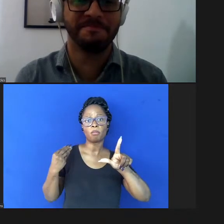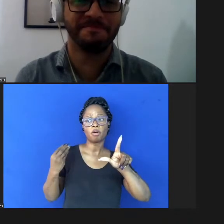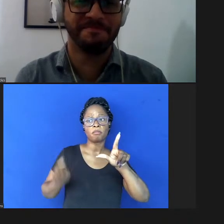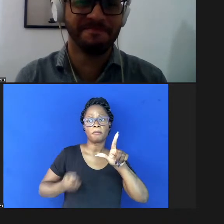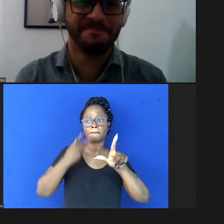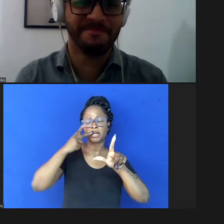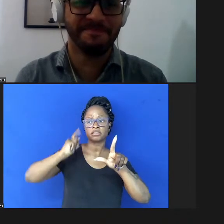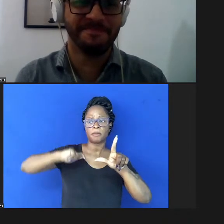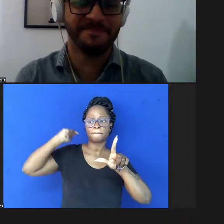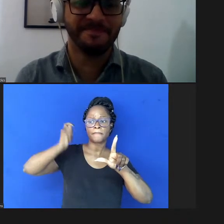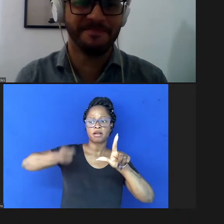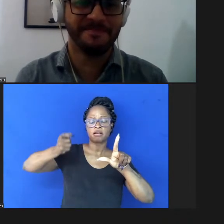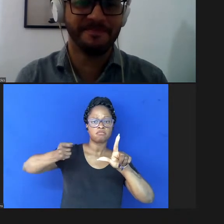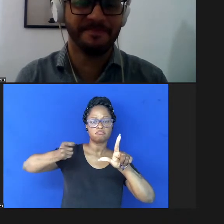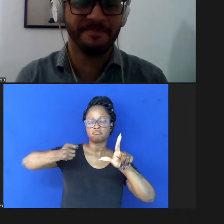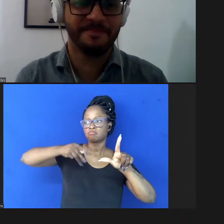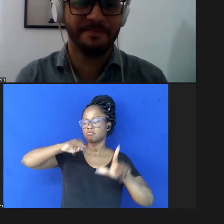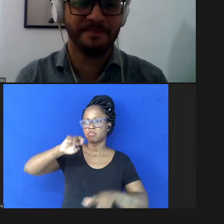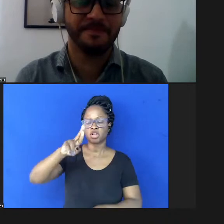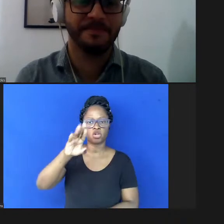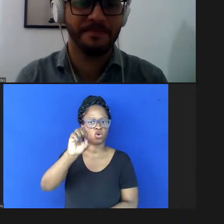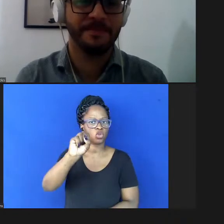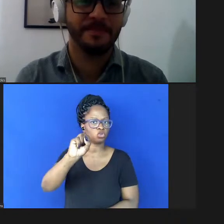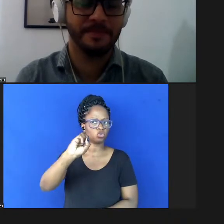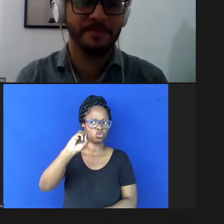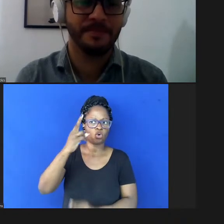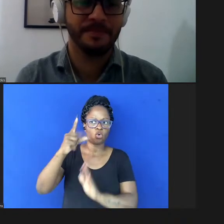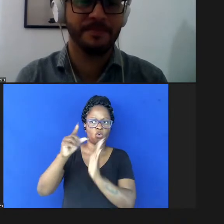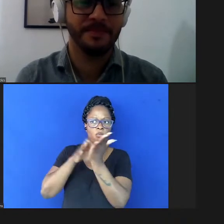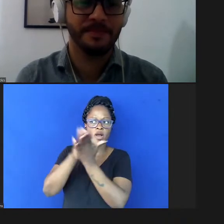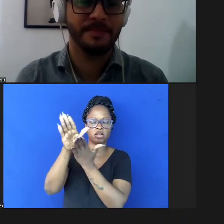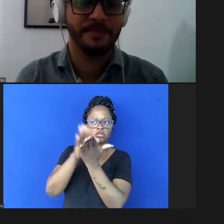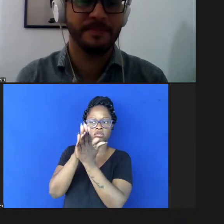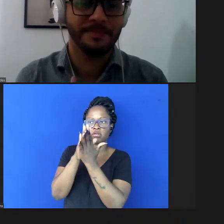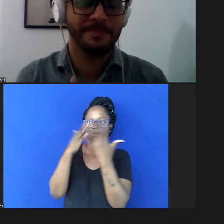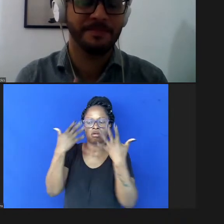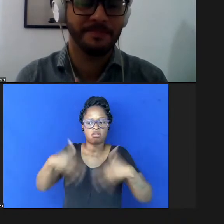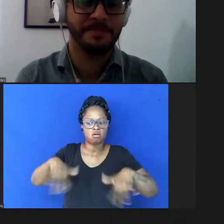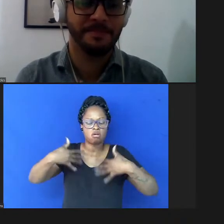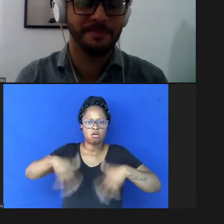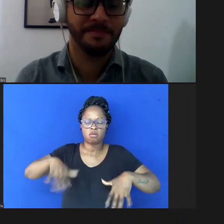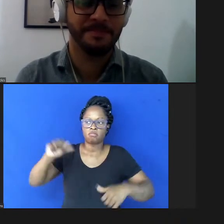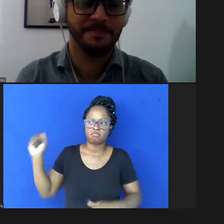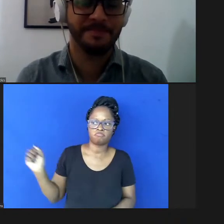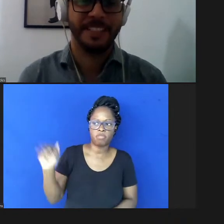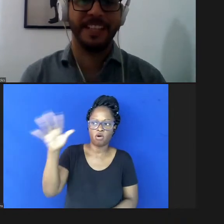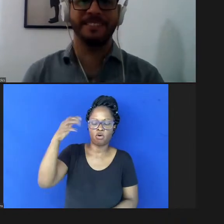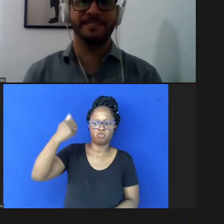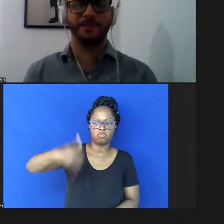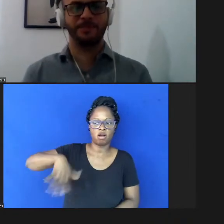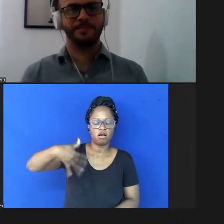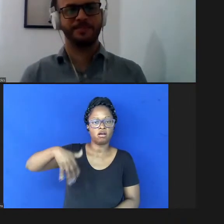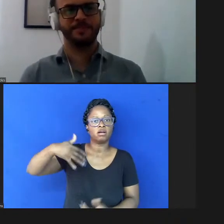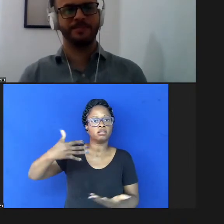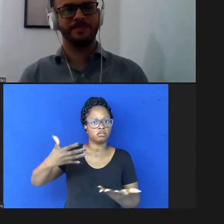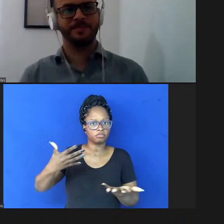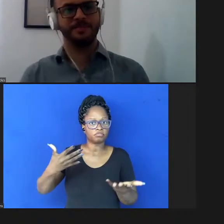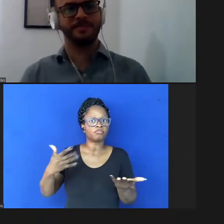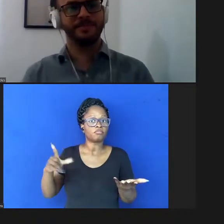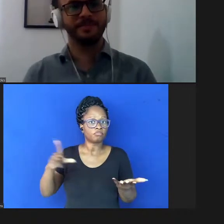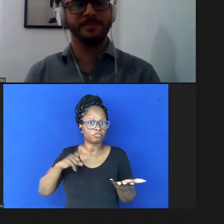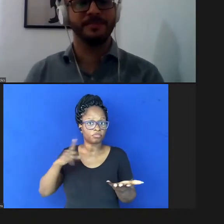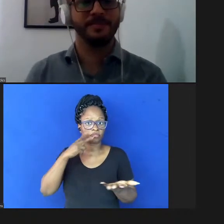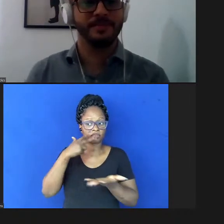por alguma editora extremamente rica que sequestre